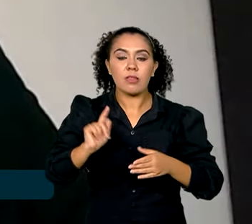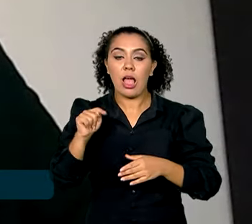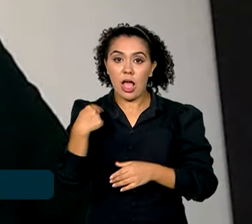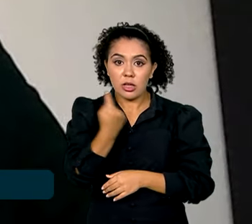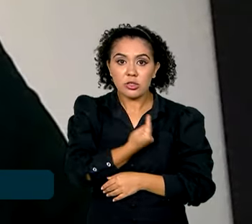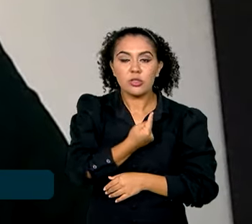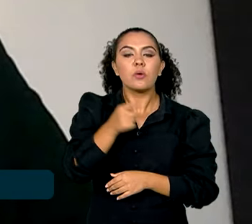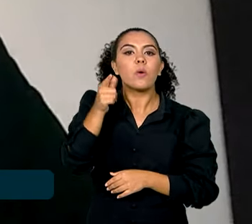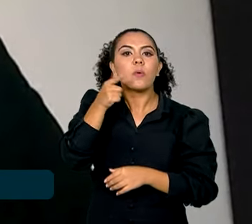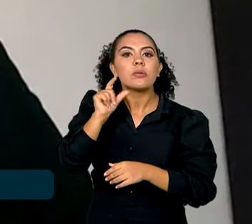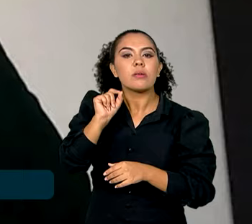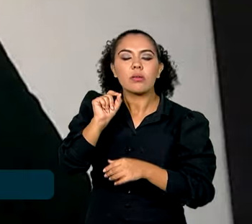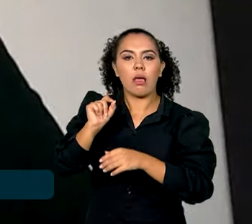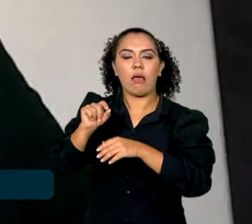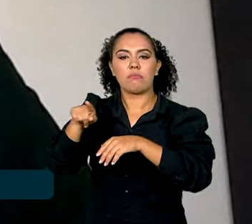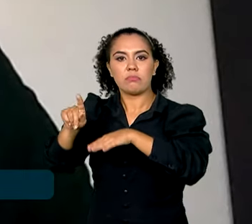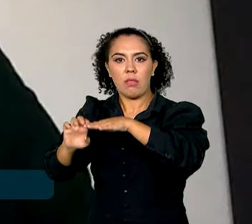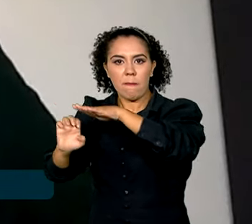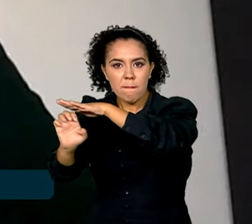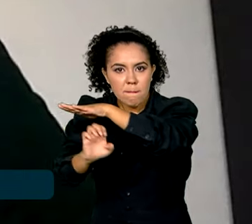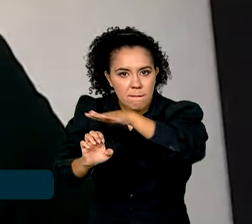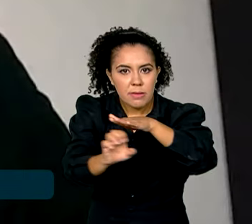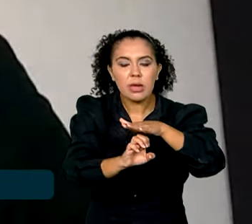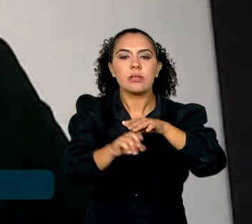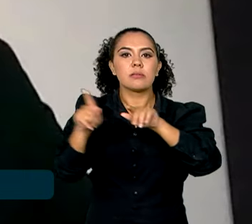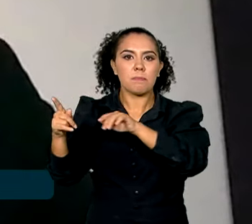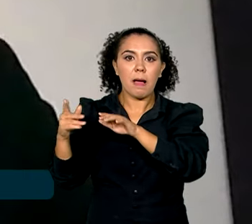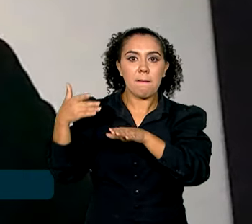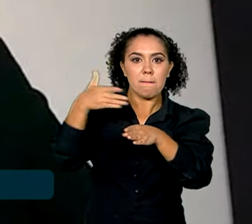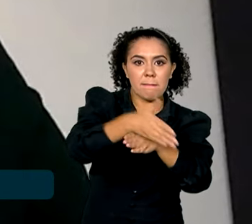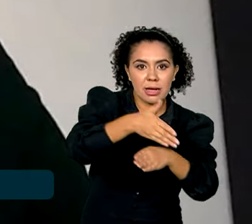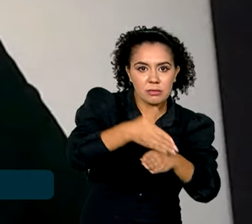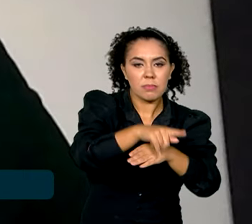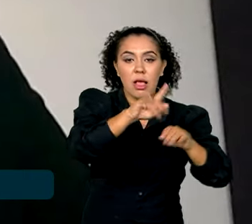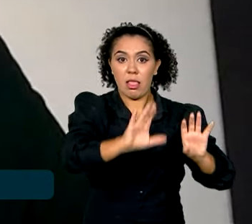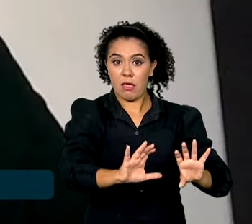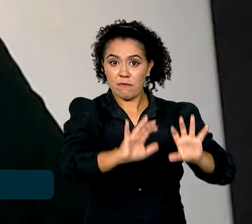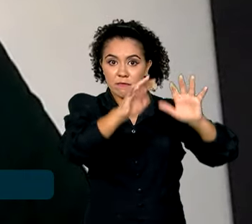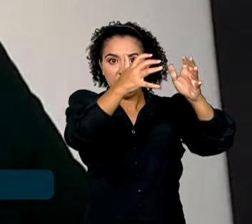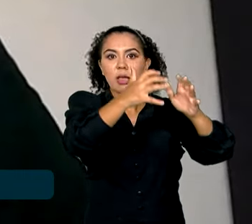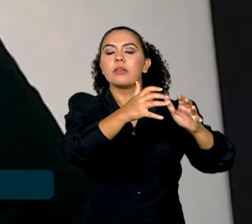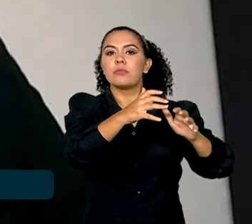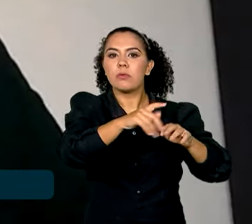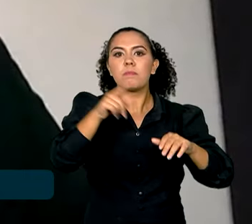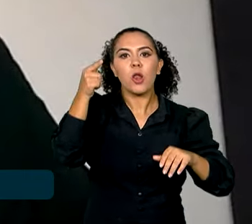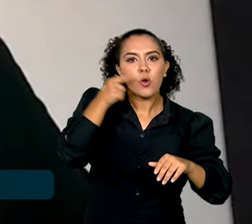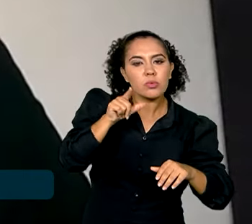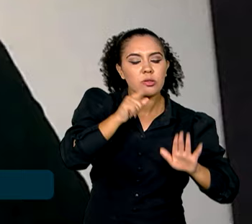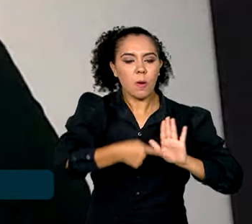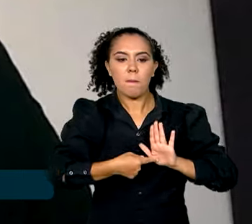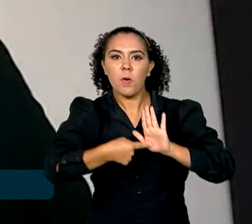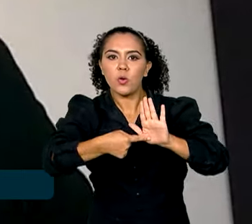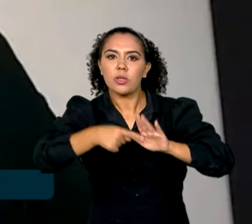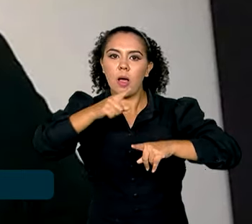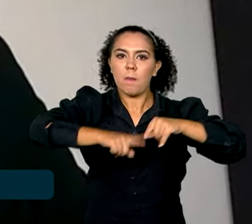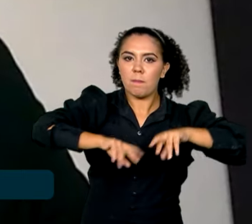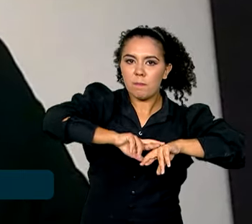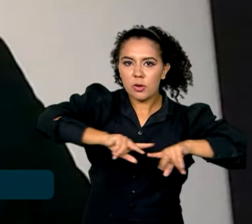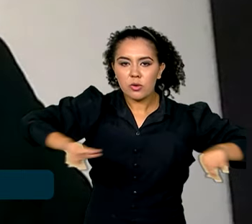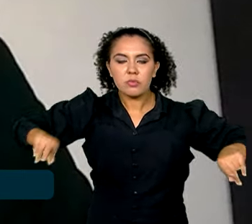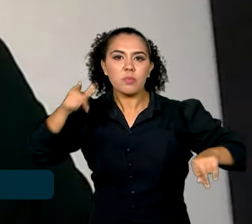leva as empresas nos principais eventos setoriais do mundo para que elas possam expor seus produtos e abrir